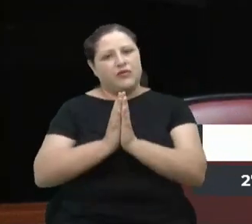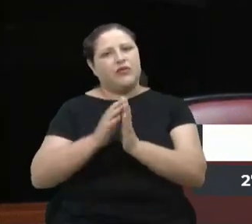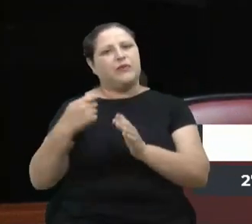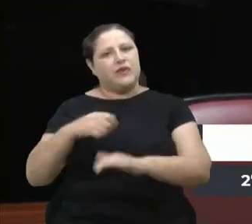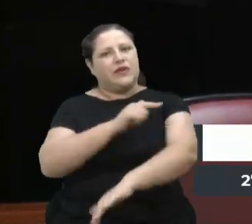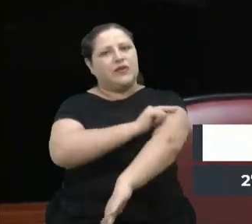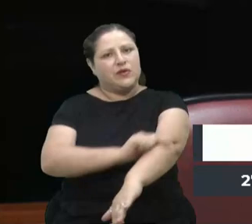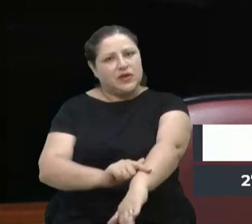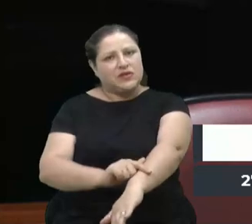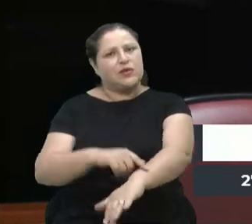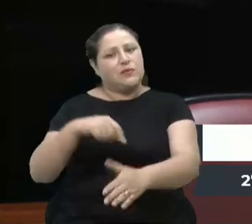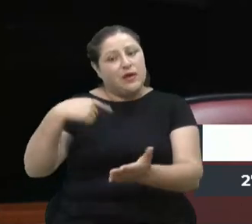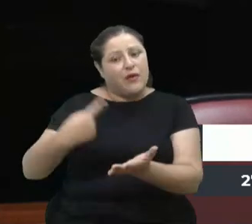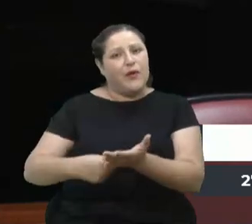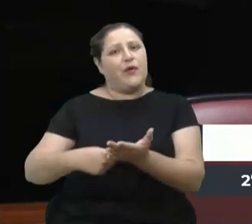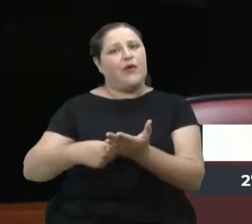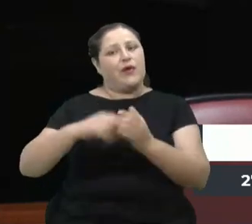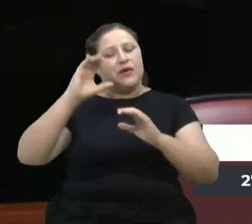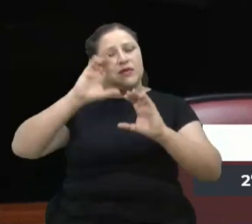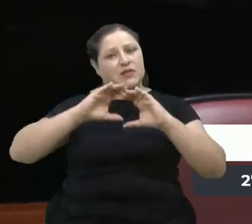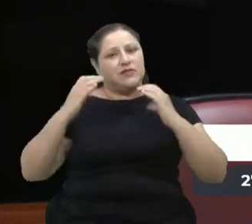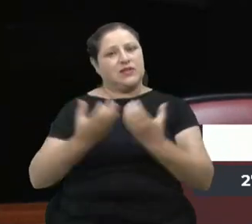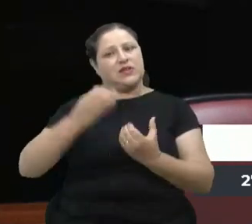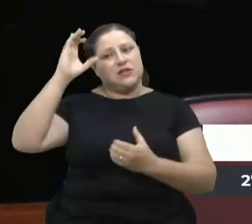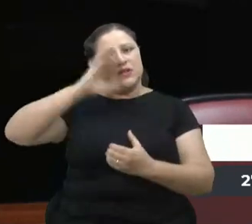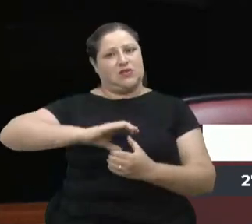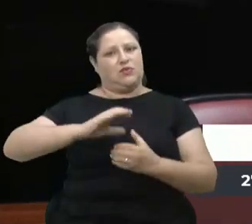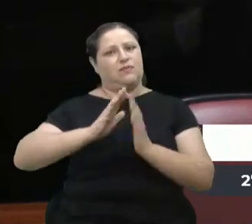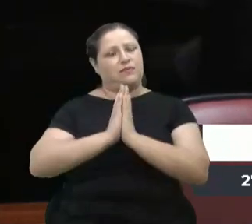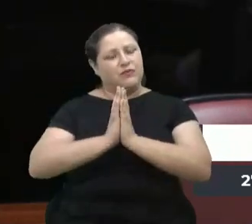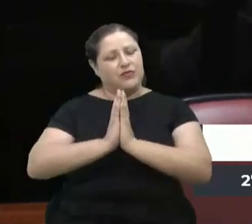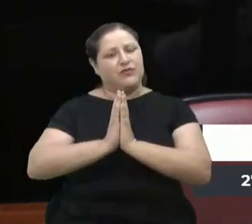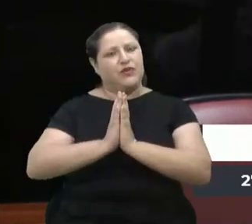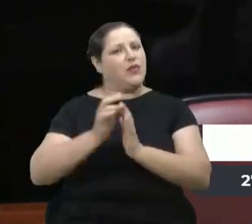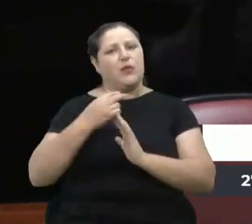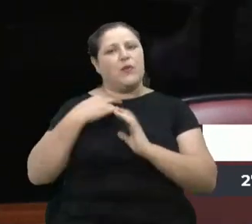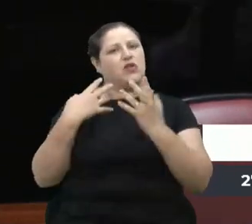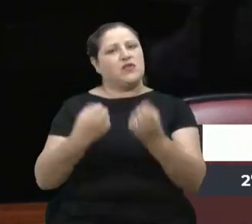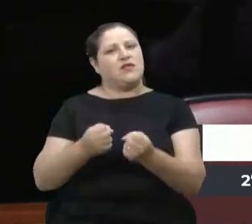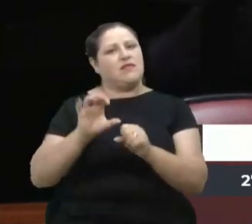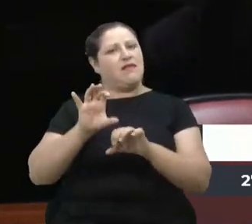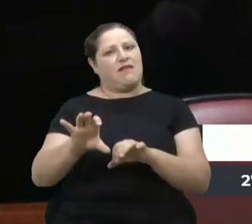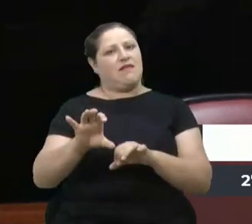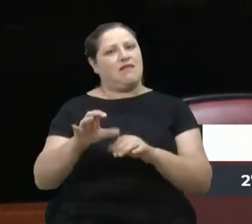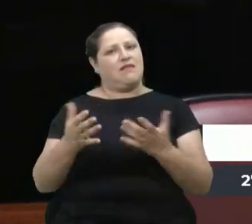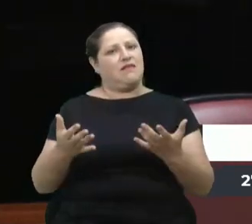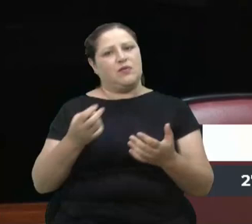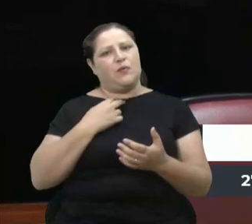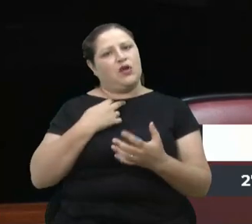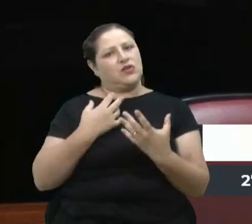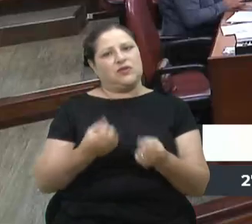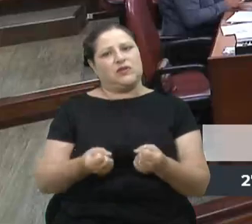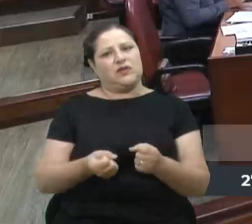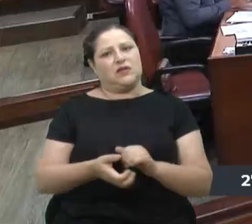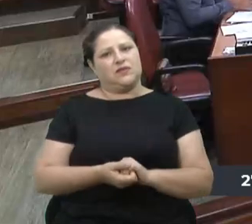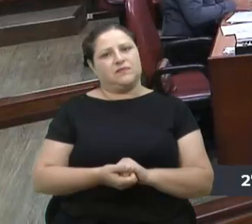que o mundo tem que ter. Então, não dá mais para admitir esse tipo de coisa. Sua parte, vereador.